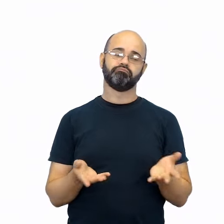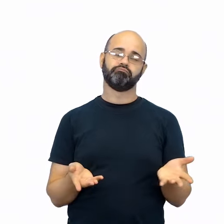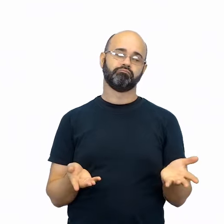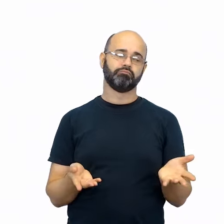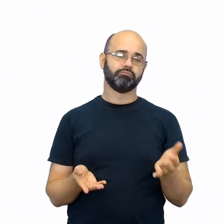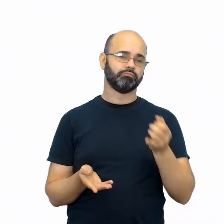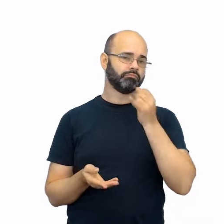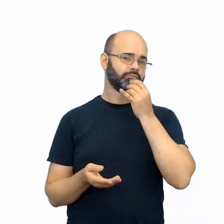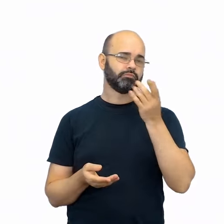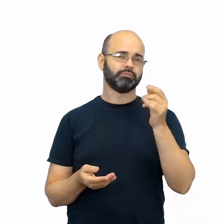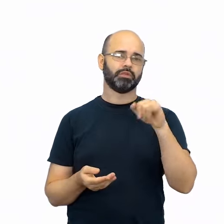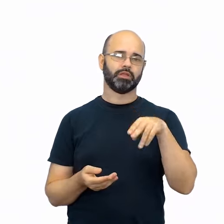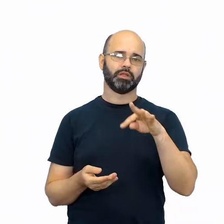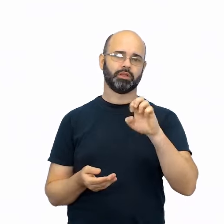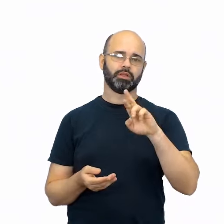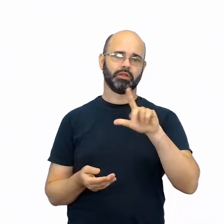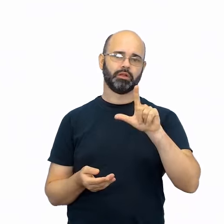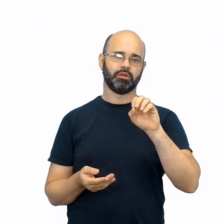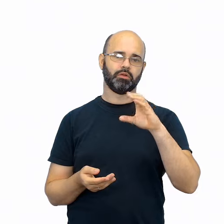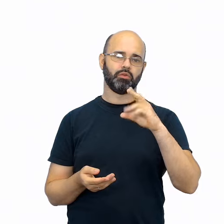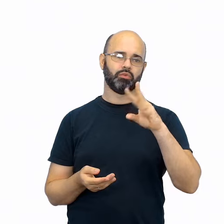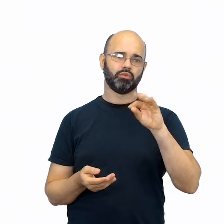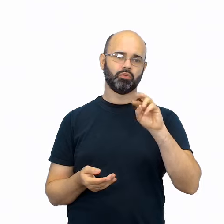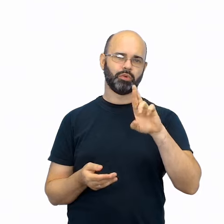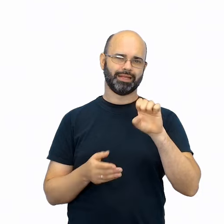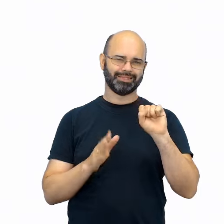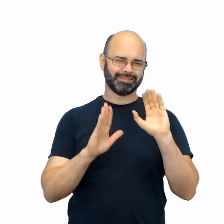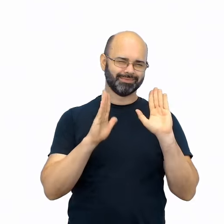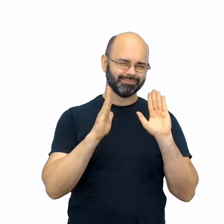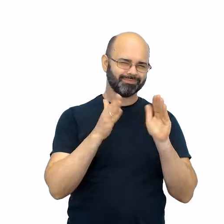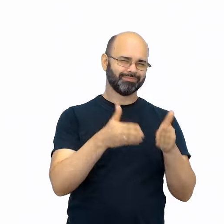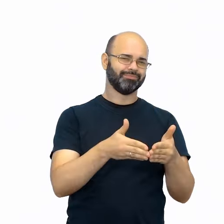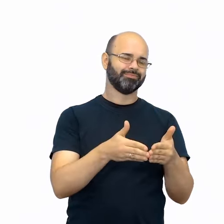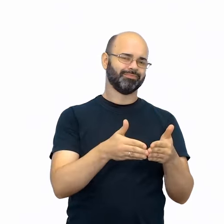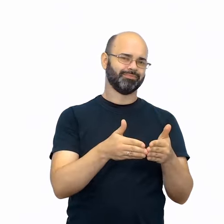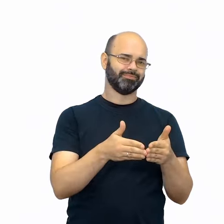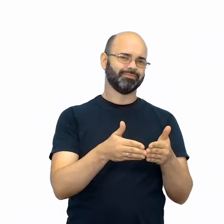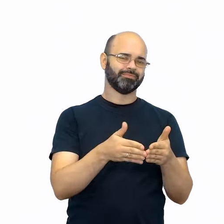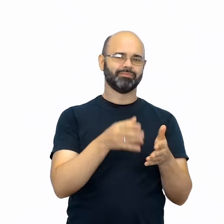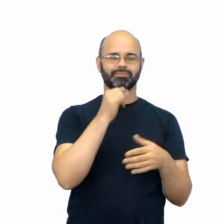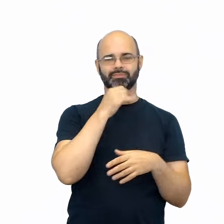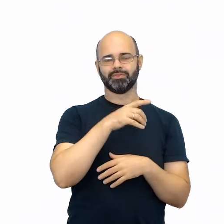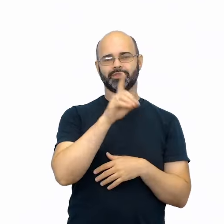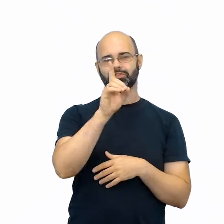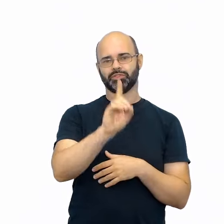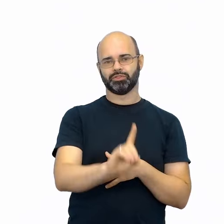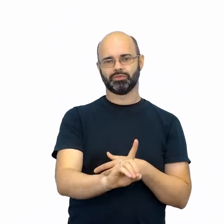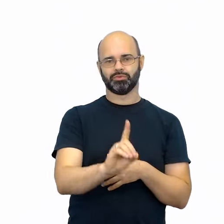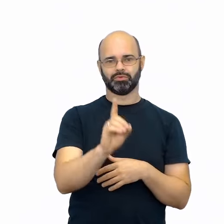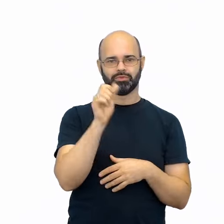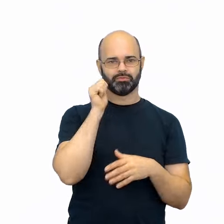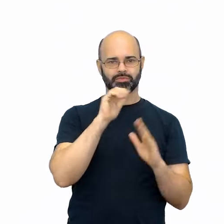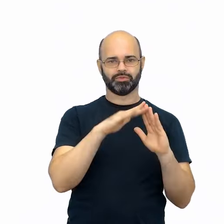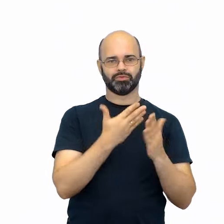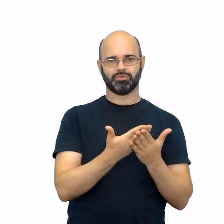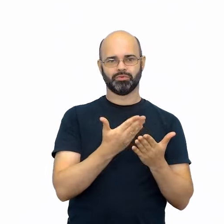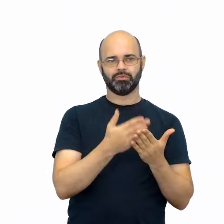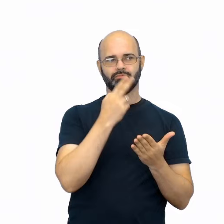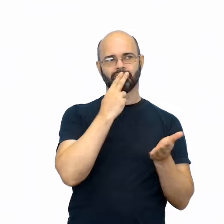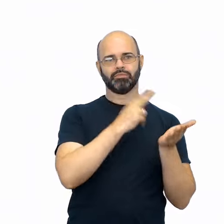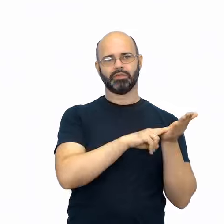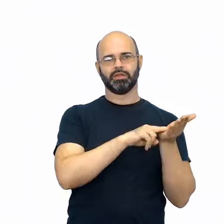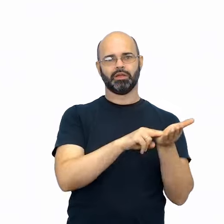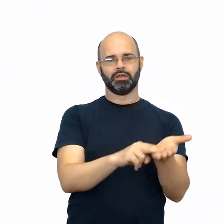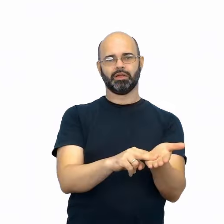interlocutores bastante definidos. Por exemplo, a diretora da escola que receberá uma carta